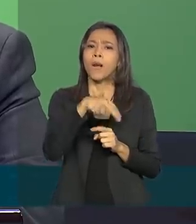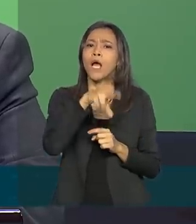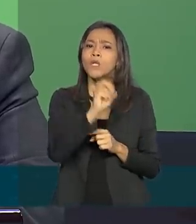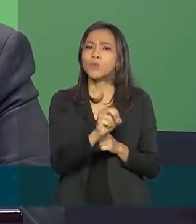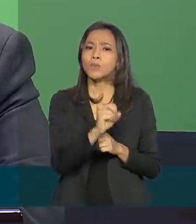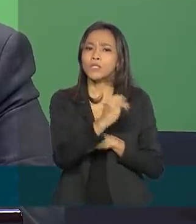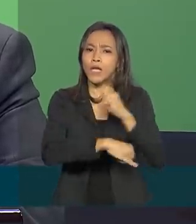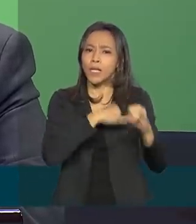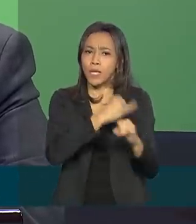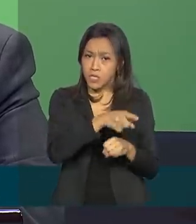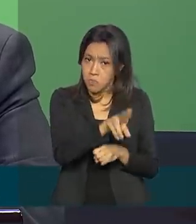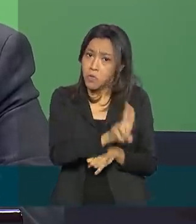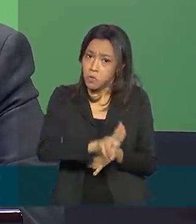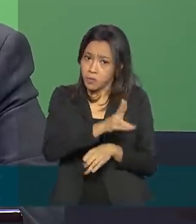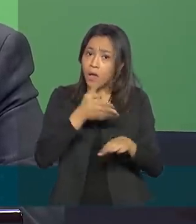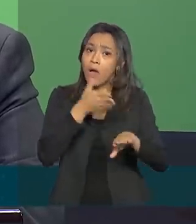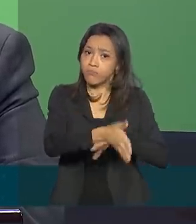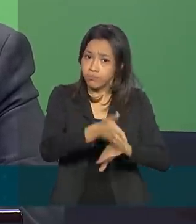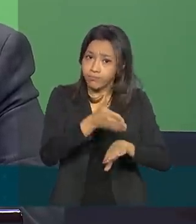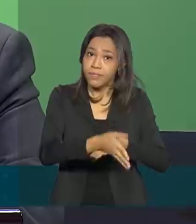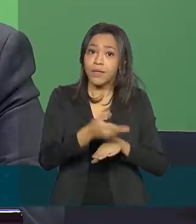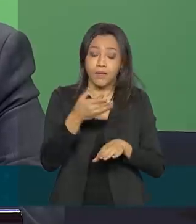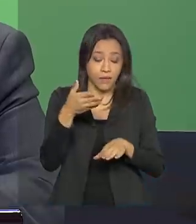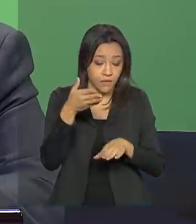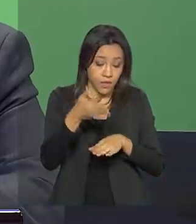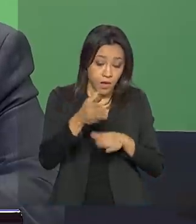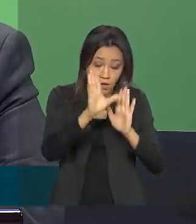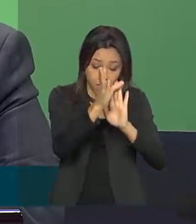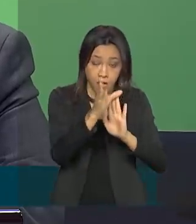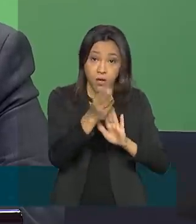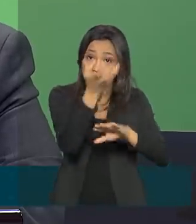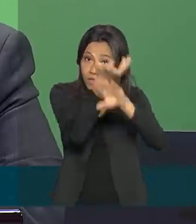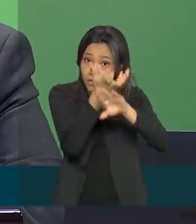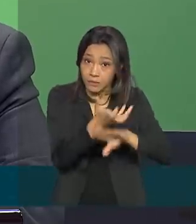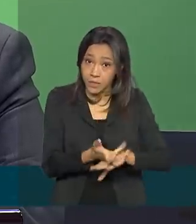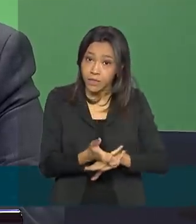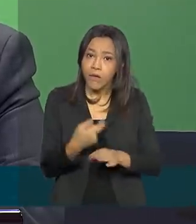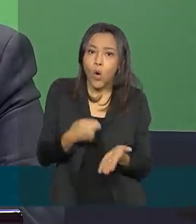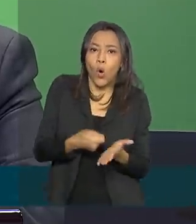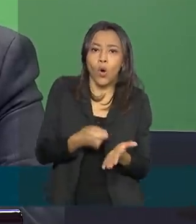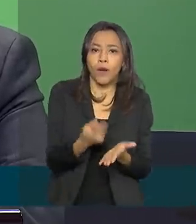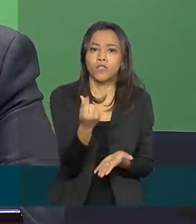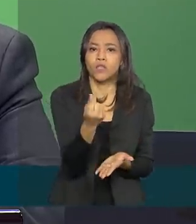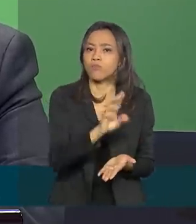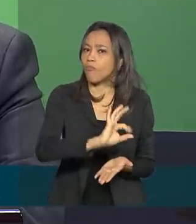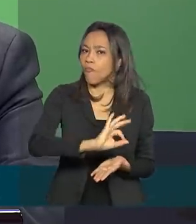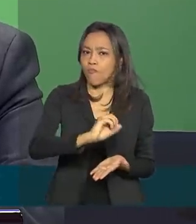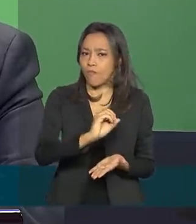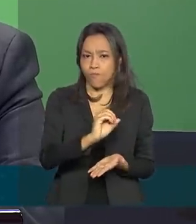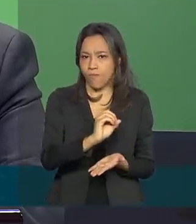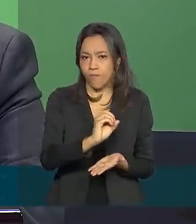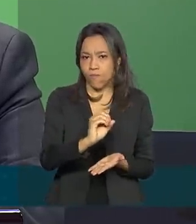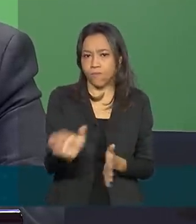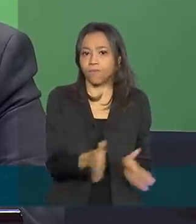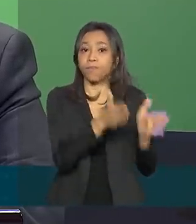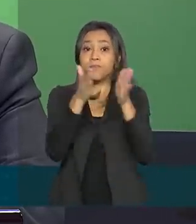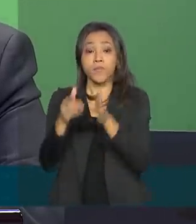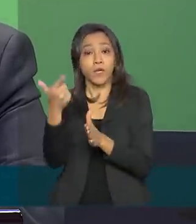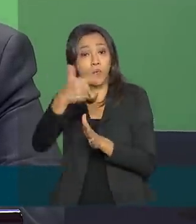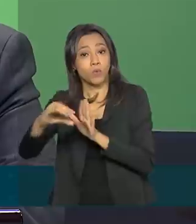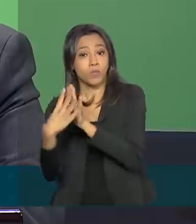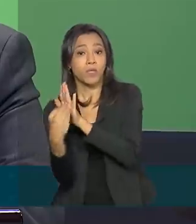dele para acessar, e quando ele acessar esses conteúdos, não será lhe cobrado nada da franquia. E a segunda